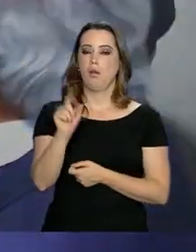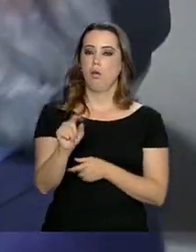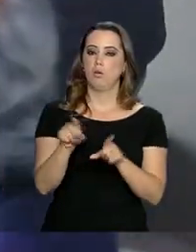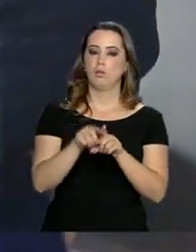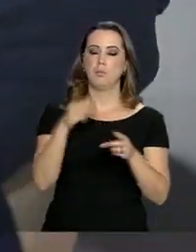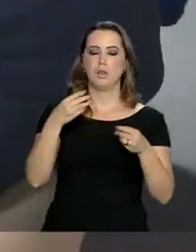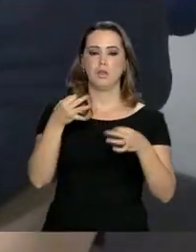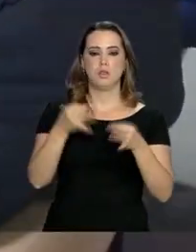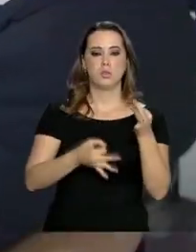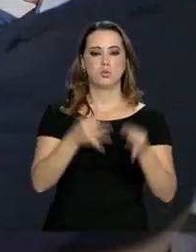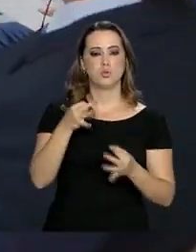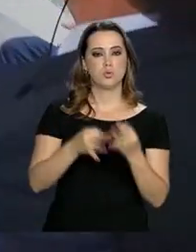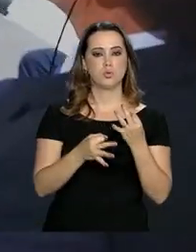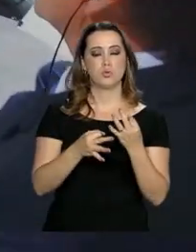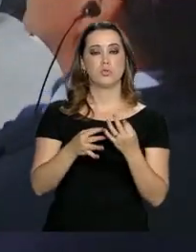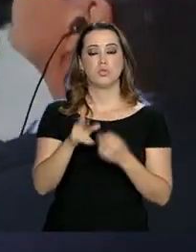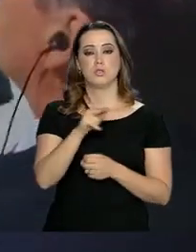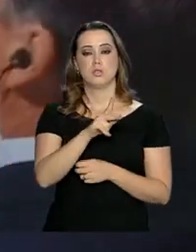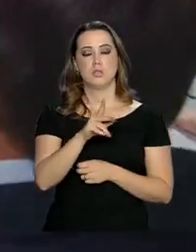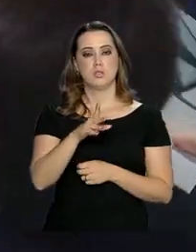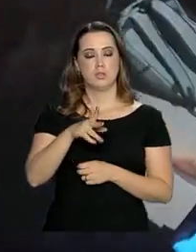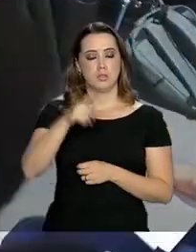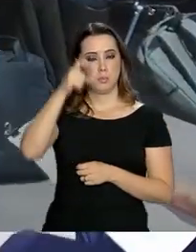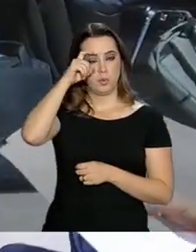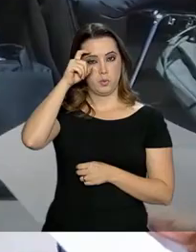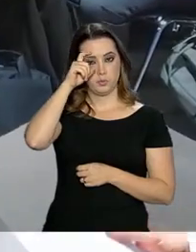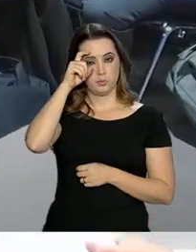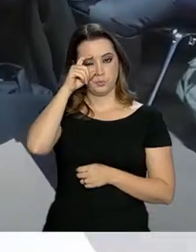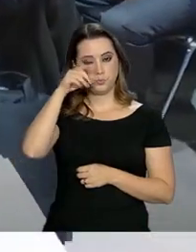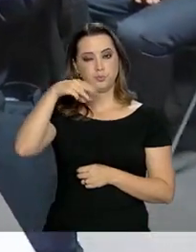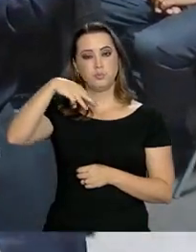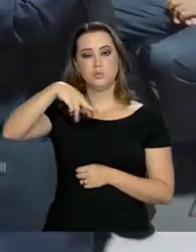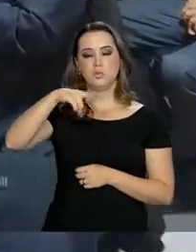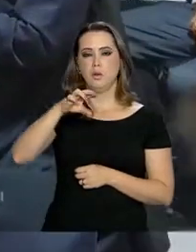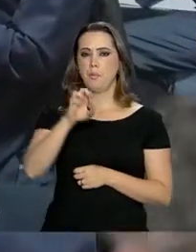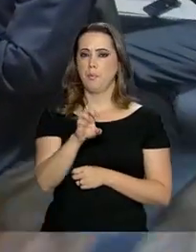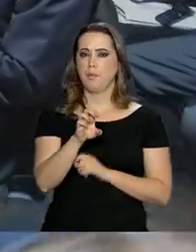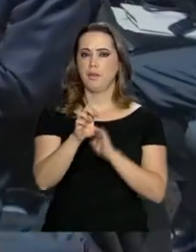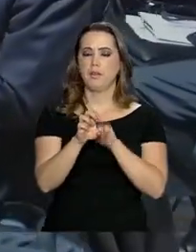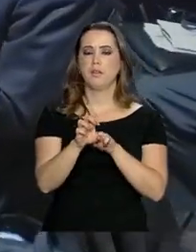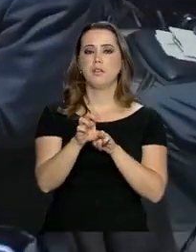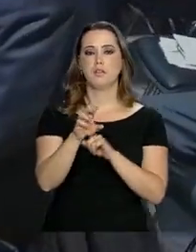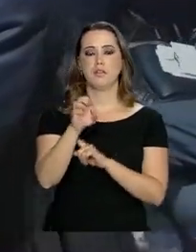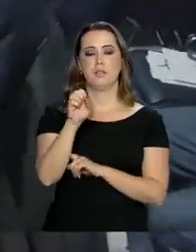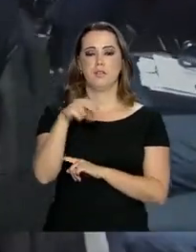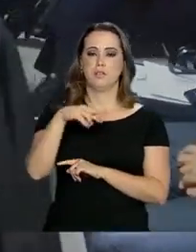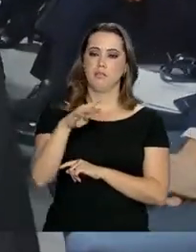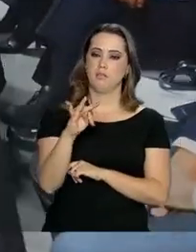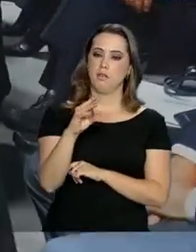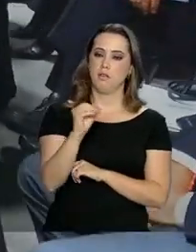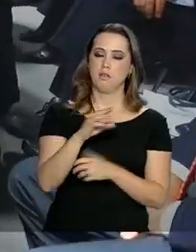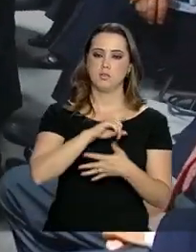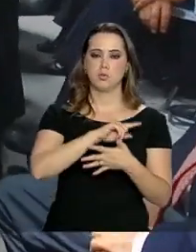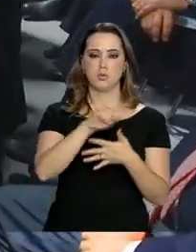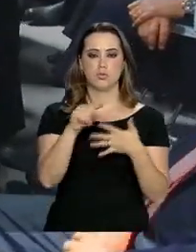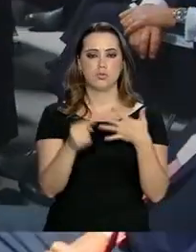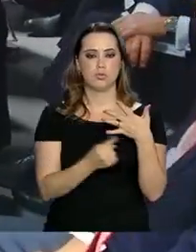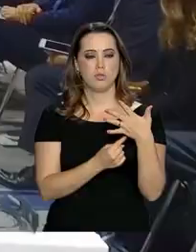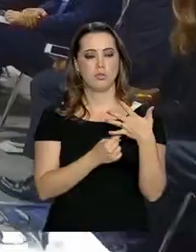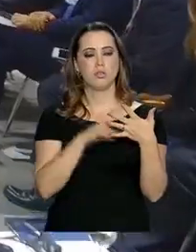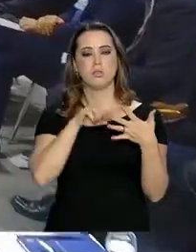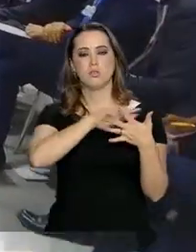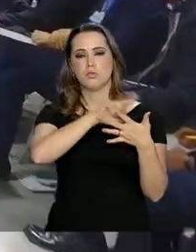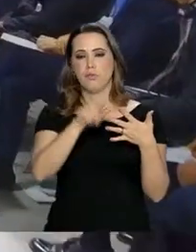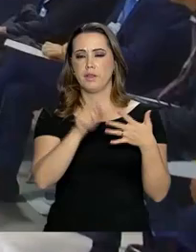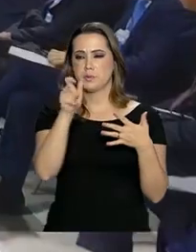da Justiça e Segurança Pública, Sérgio Moro, das Relações Exteriores, Ernesto Araújo, da Secretaria-Geral, Gustavo Bebiano, e do